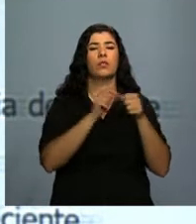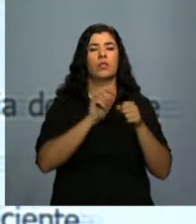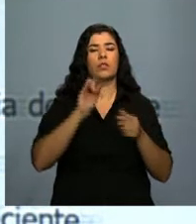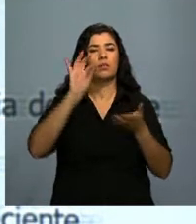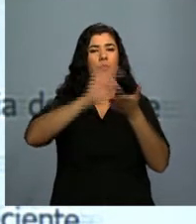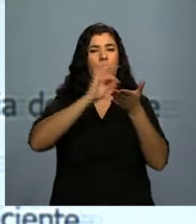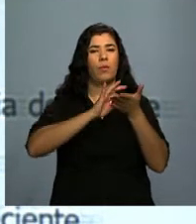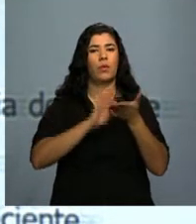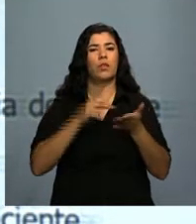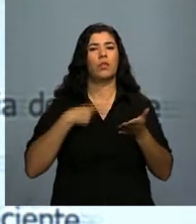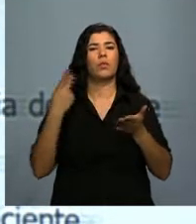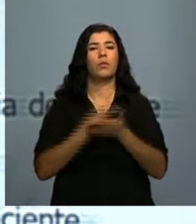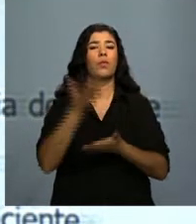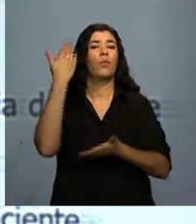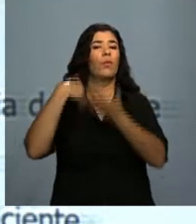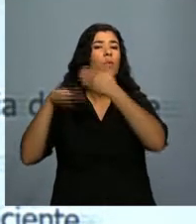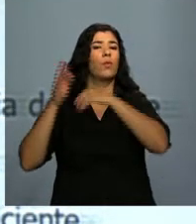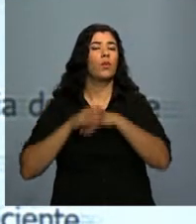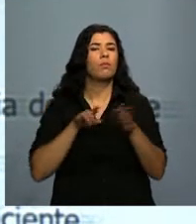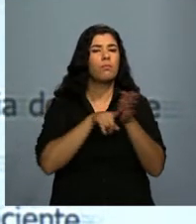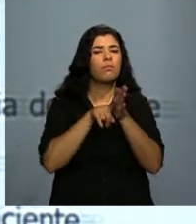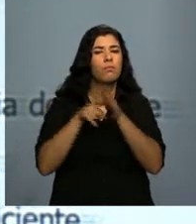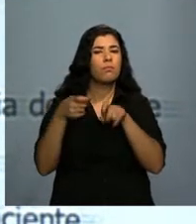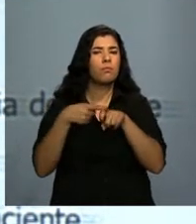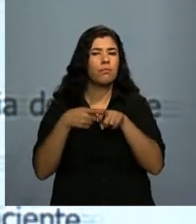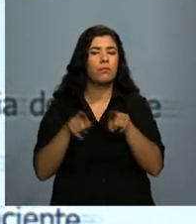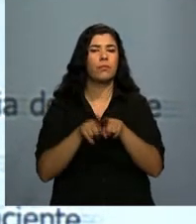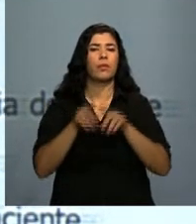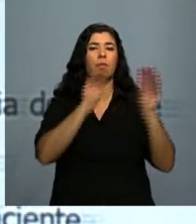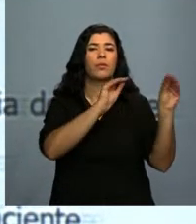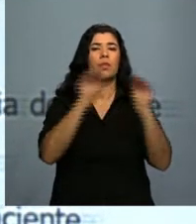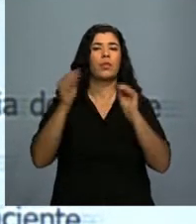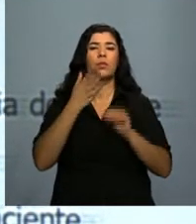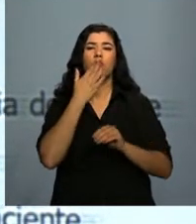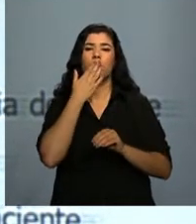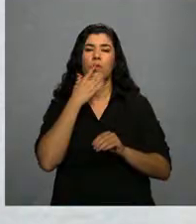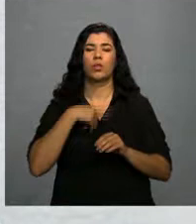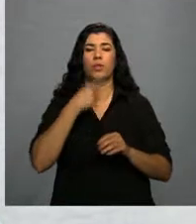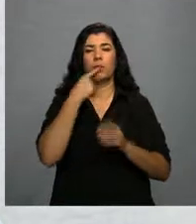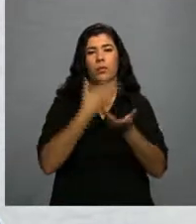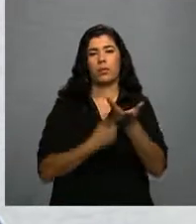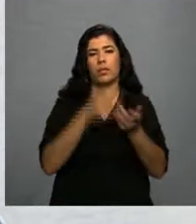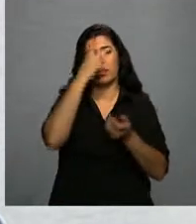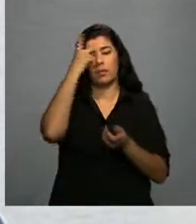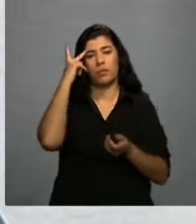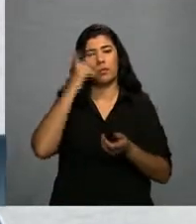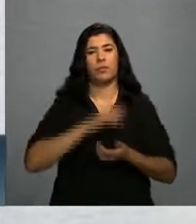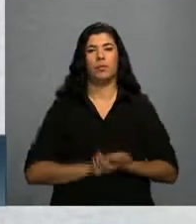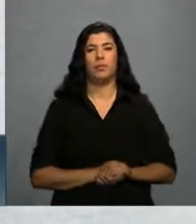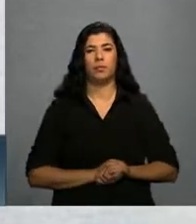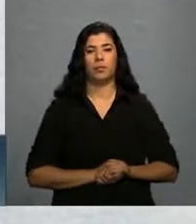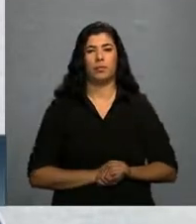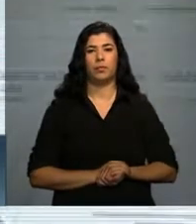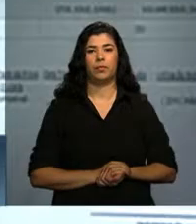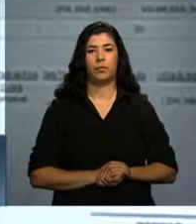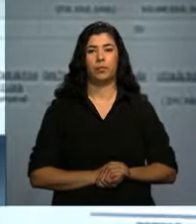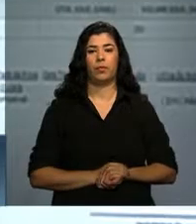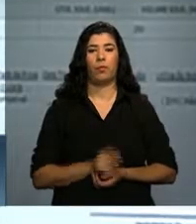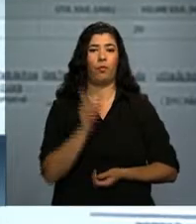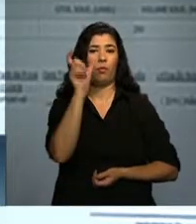registrar intercorrência de exame, repetição de exames, e alterar a tipagem do paciente. Isso aqui é uma guia de